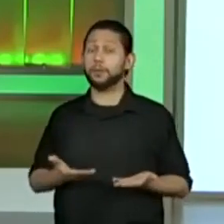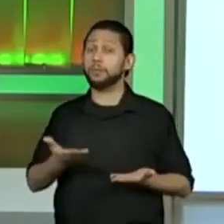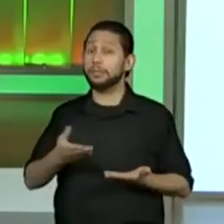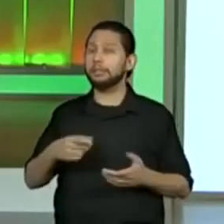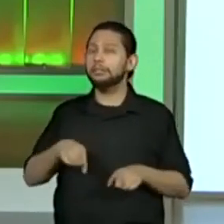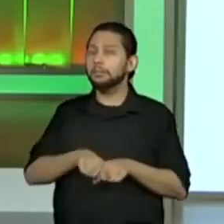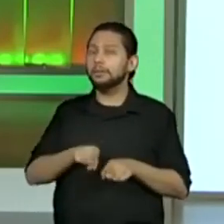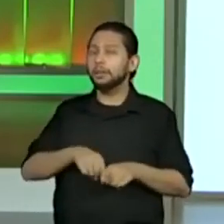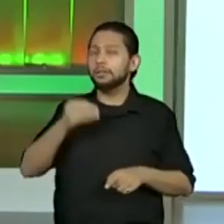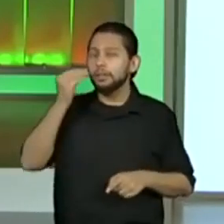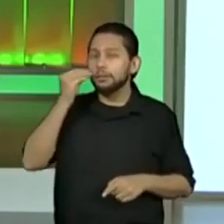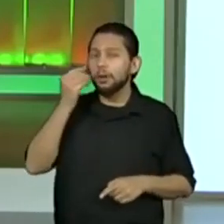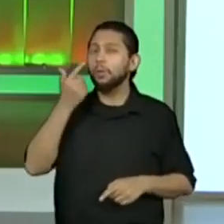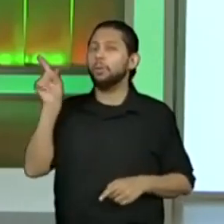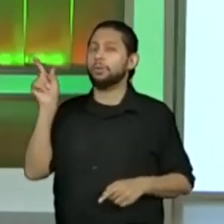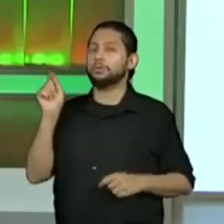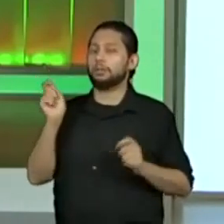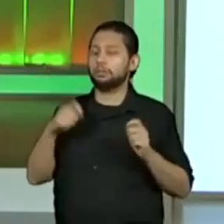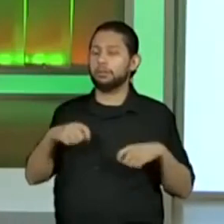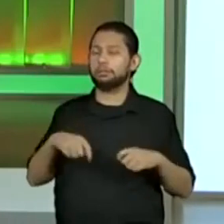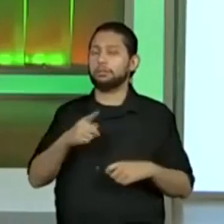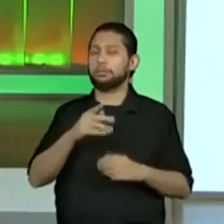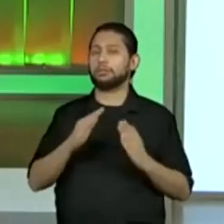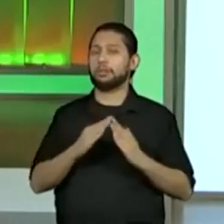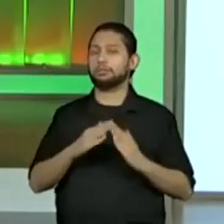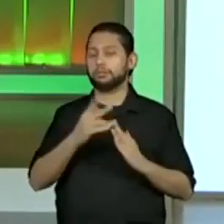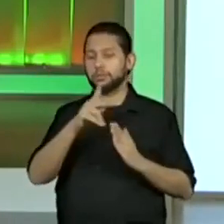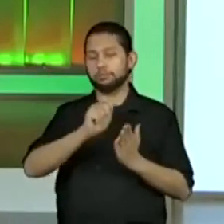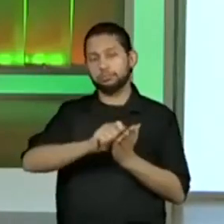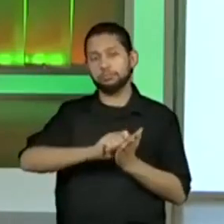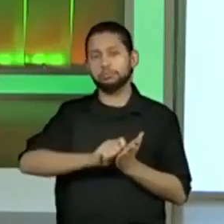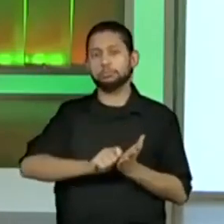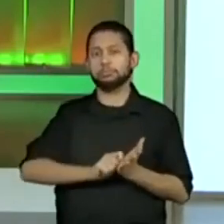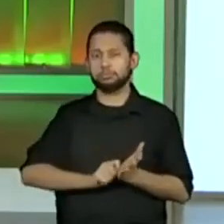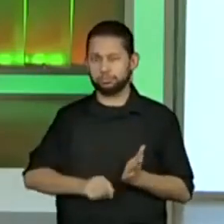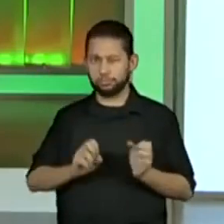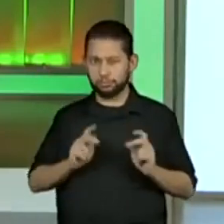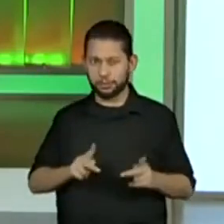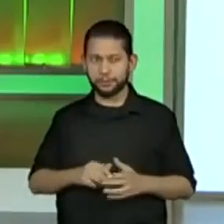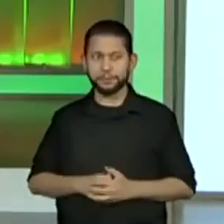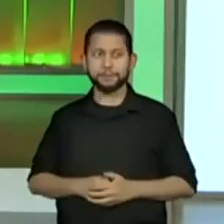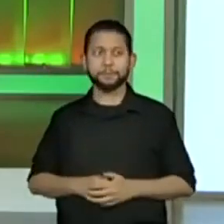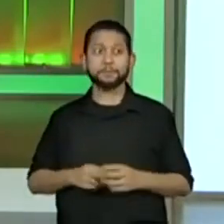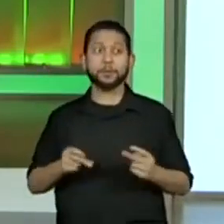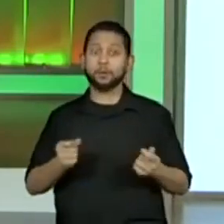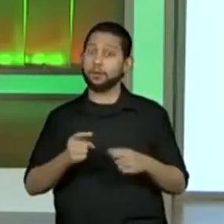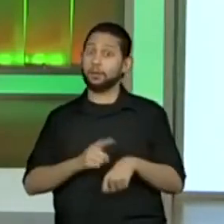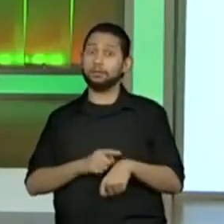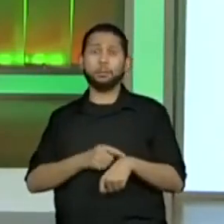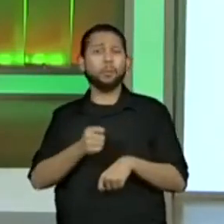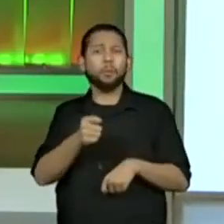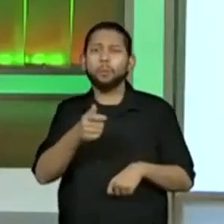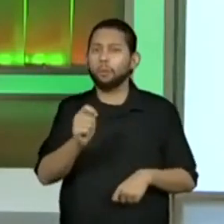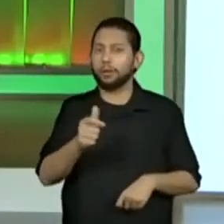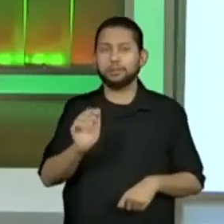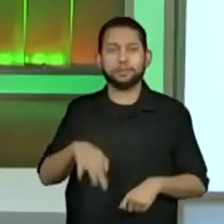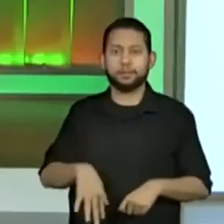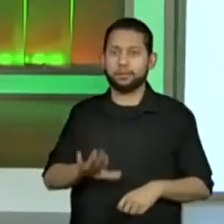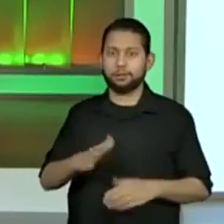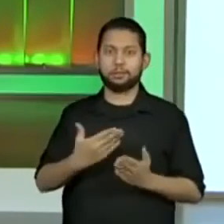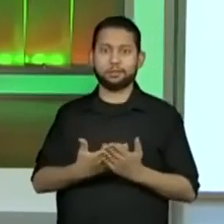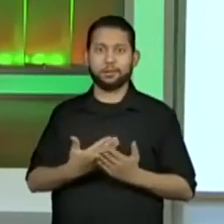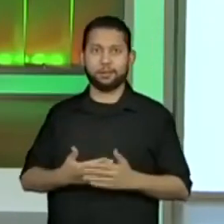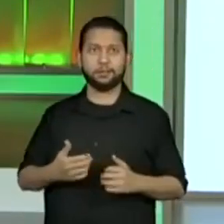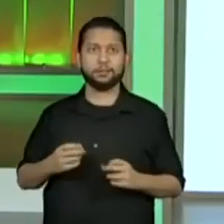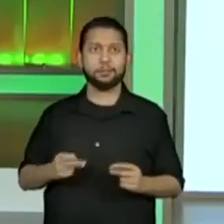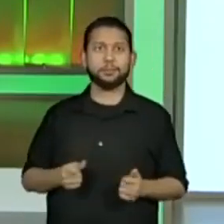pensar em outras possibilidades em casa e anotar no seu material. Ok? Vamos para a próxima, que o nosso tempo já está acabando. Vamos lá.